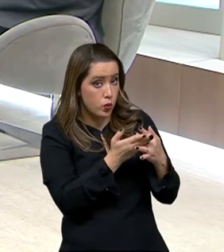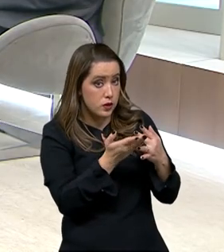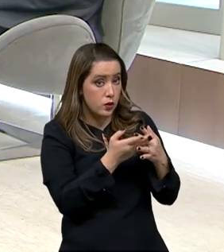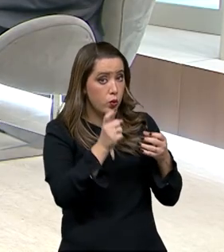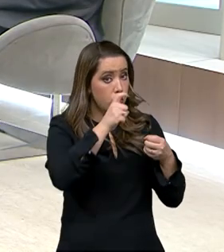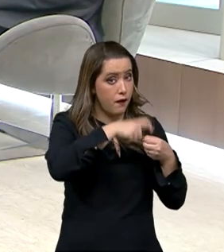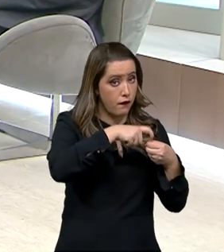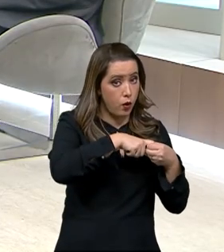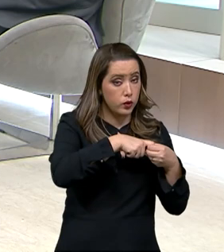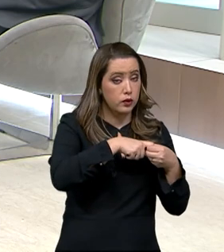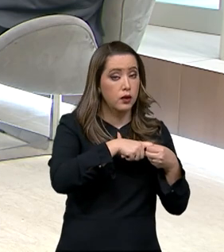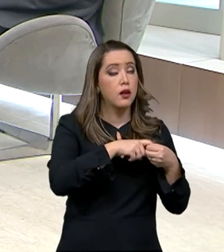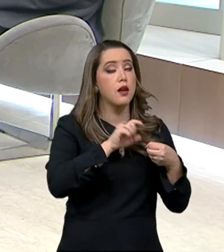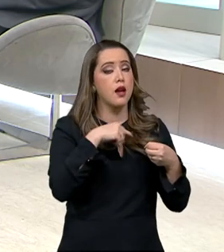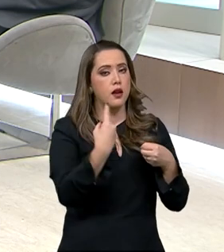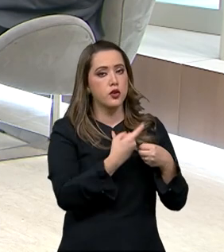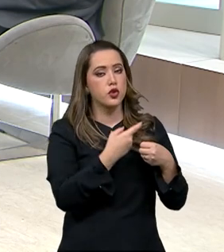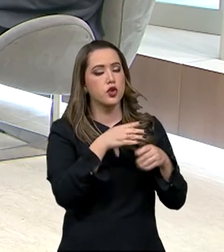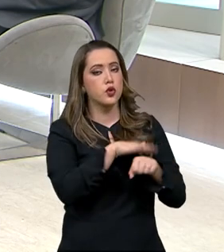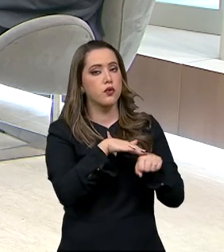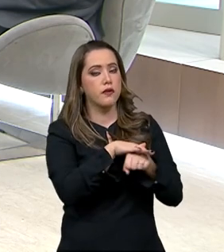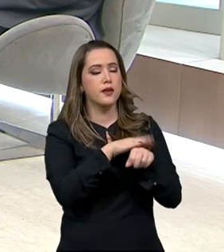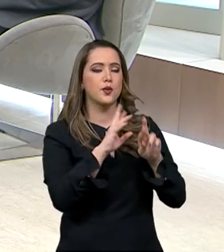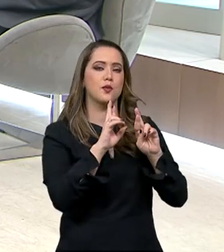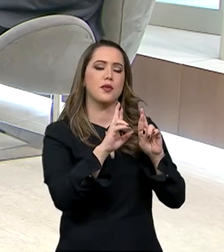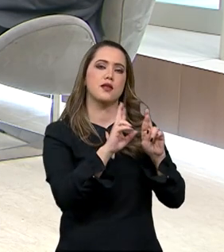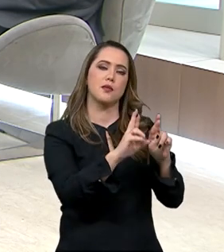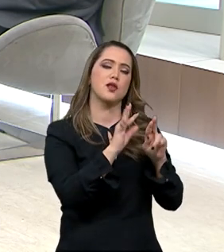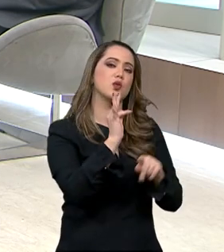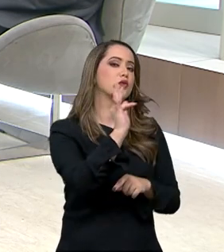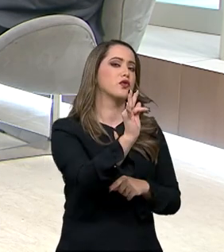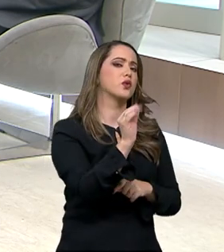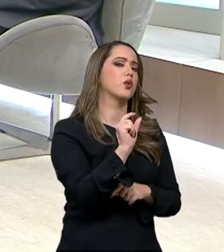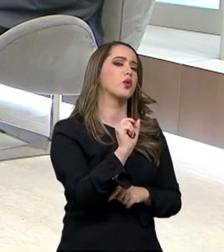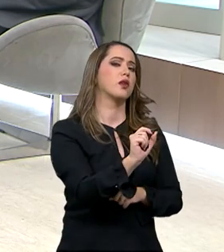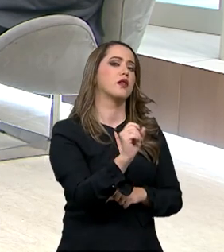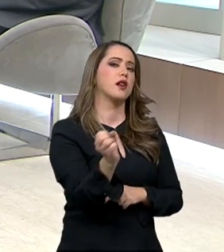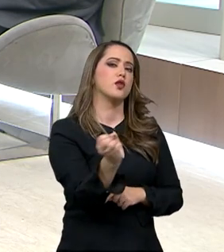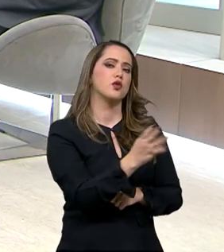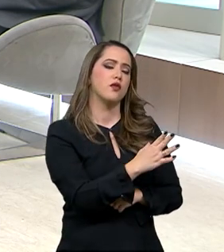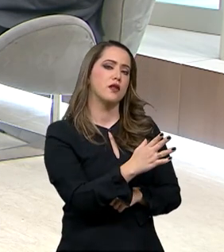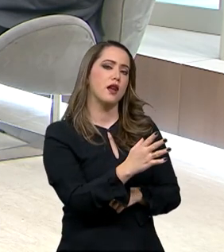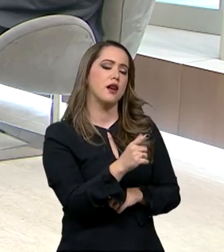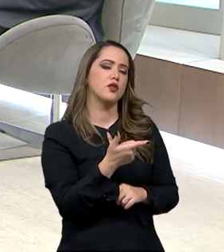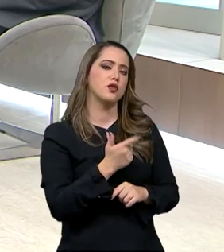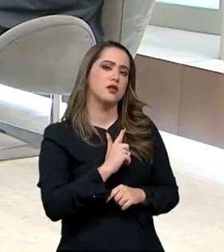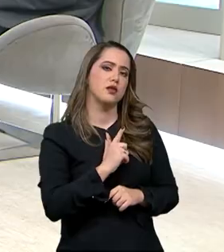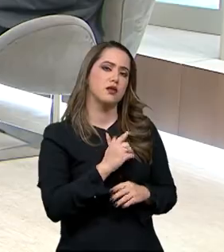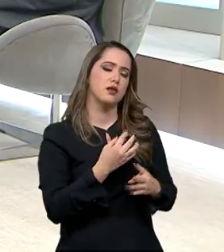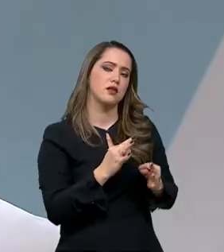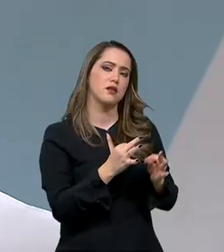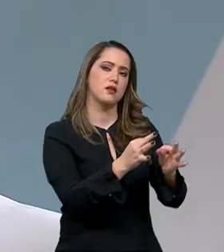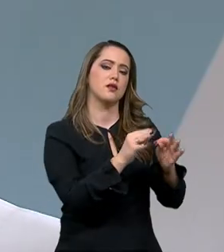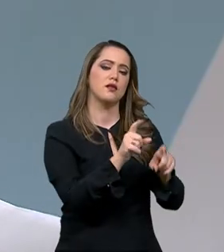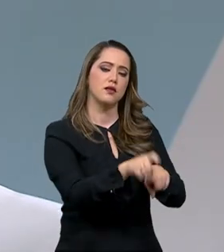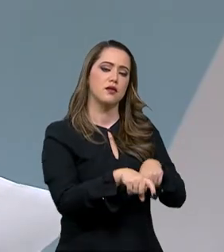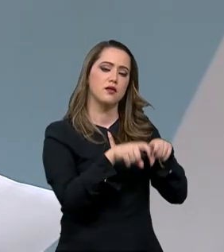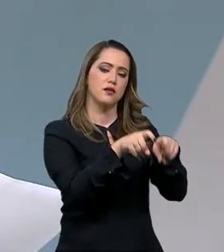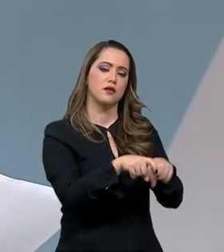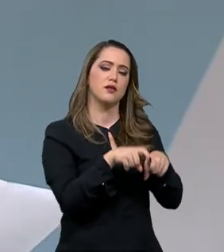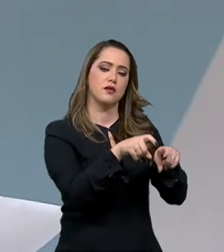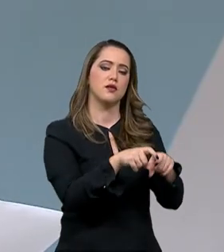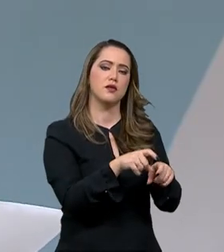senhor um pouquinho em relação a expectativas, né? O que vem por aí de novidade, de inovação no campo do